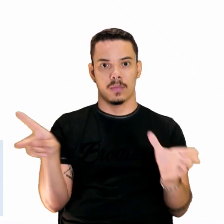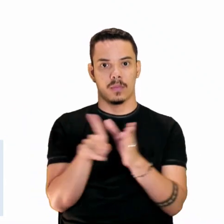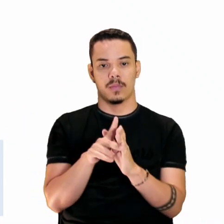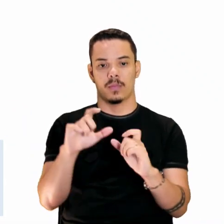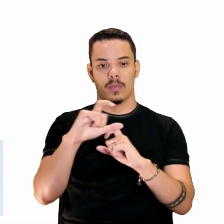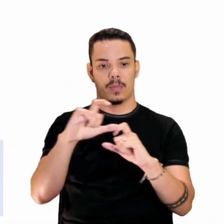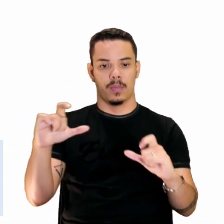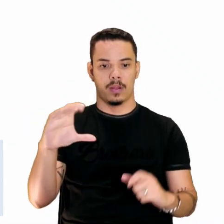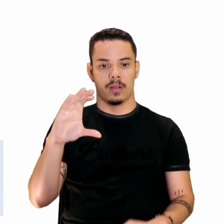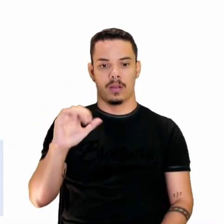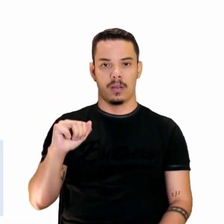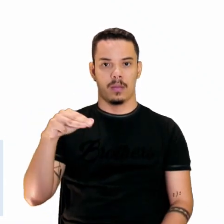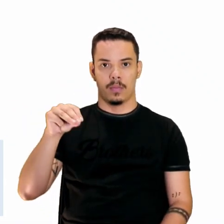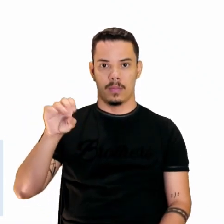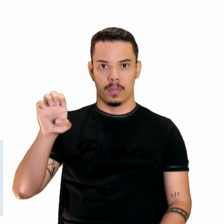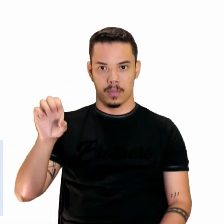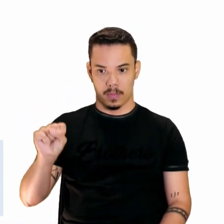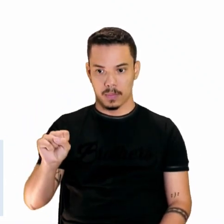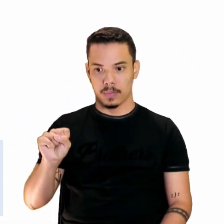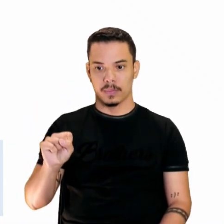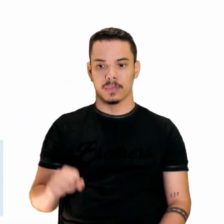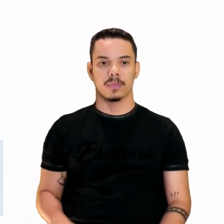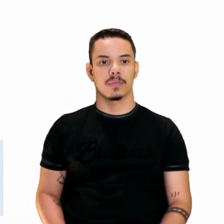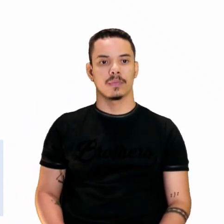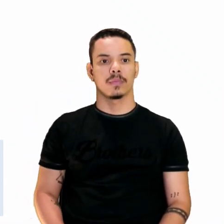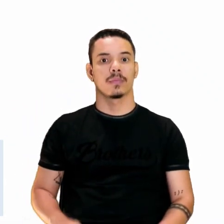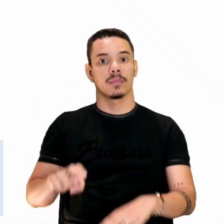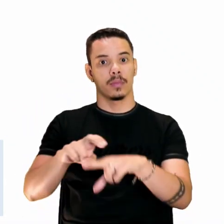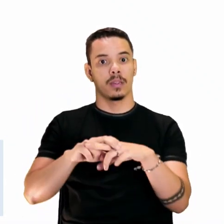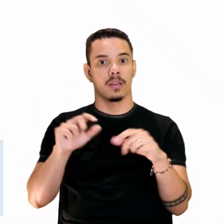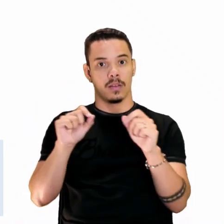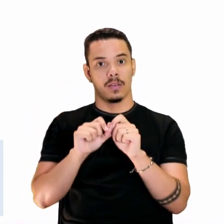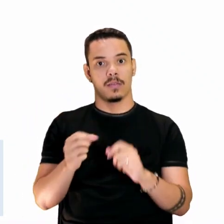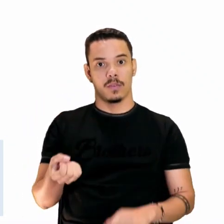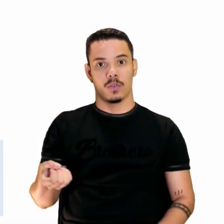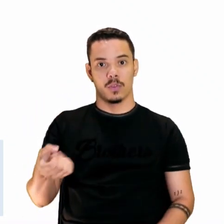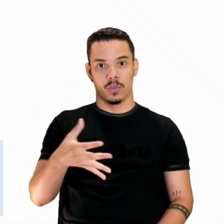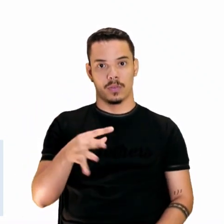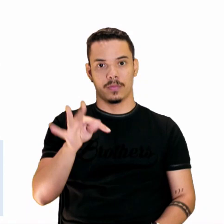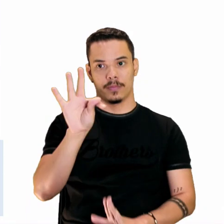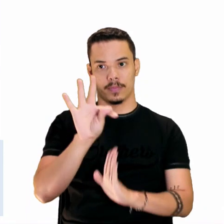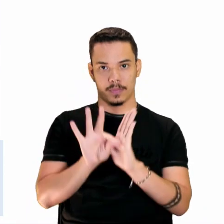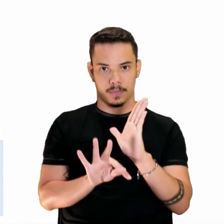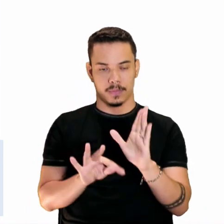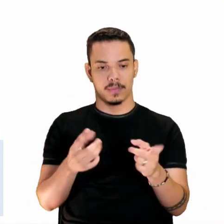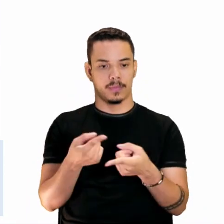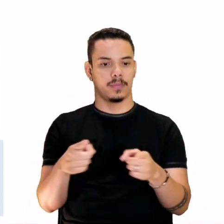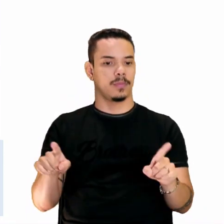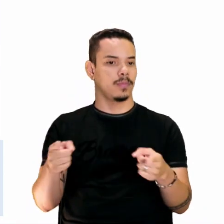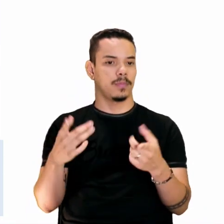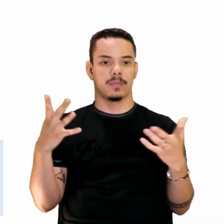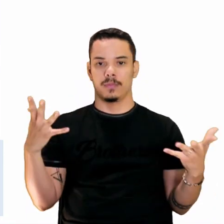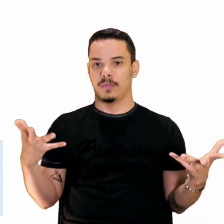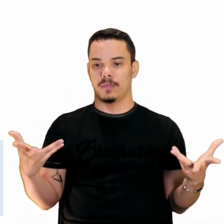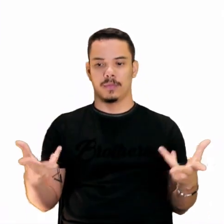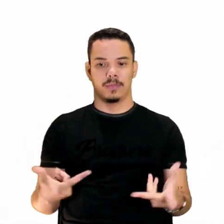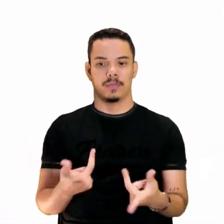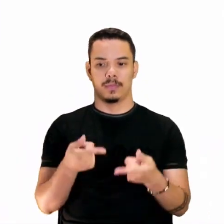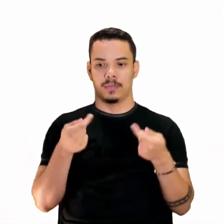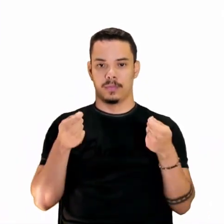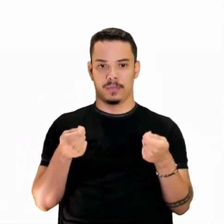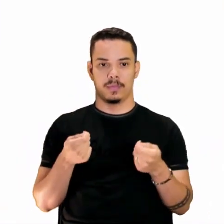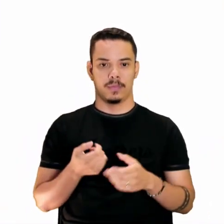da poesia de Camões. E construiu esse novo texto, essa música maravilhosa.